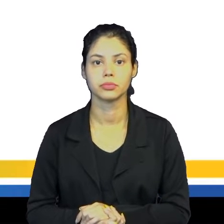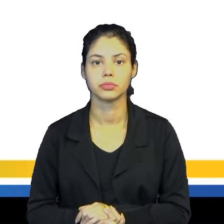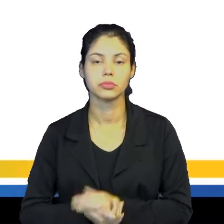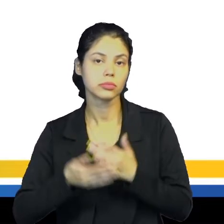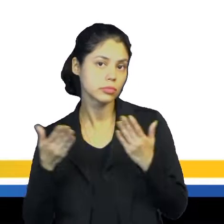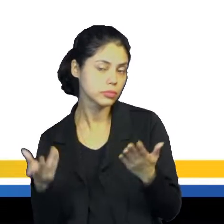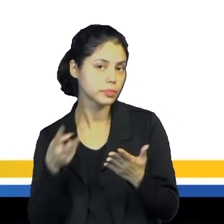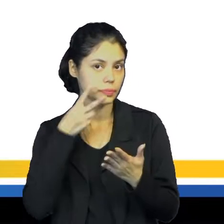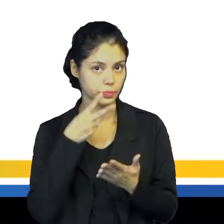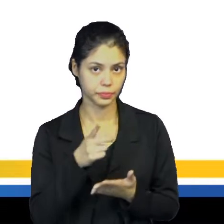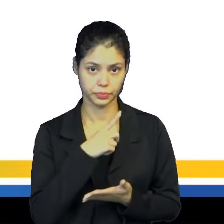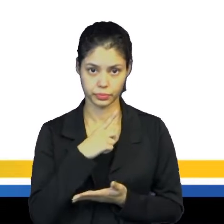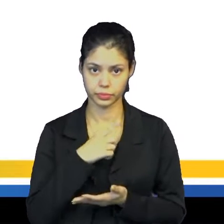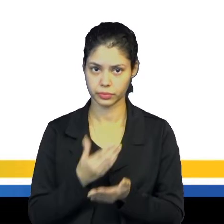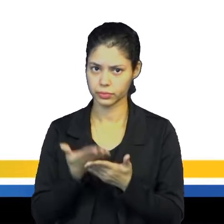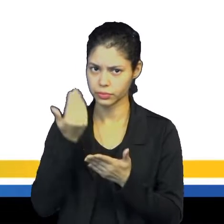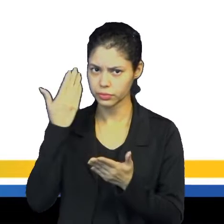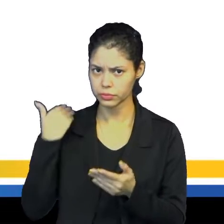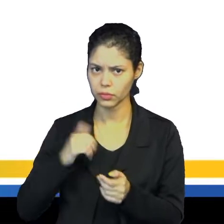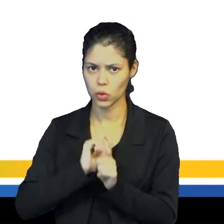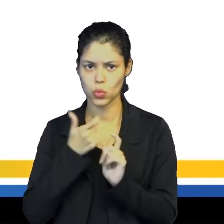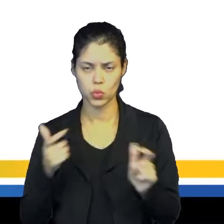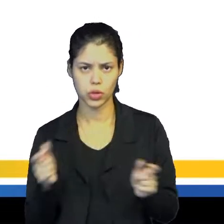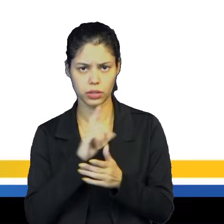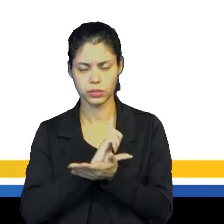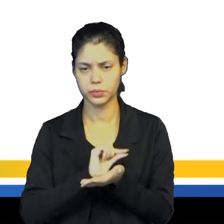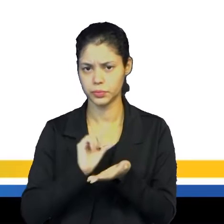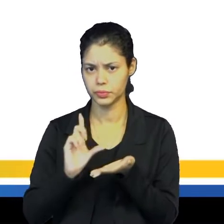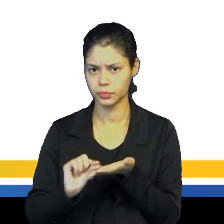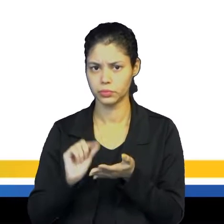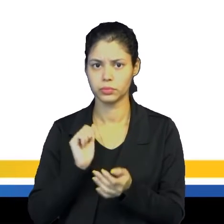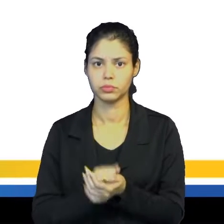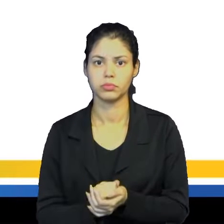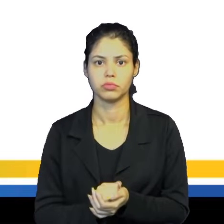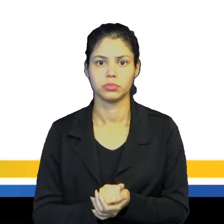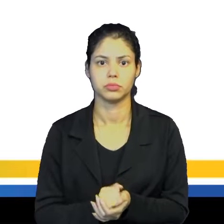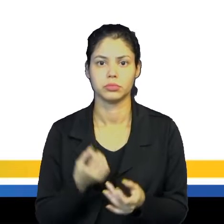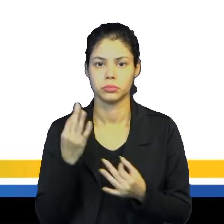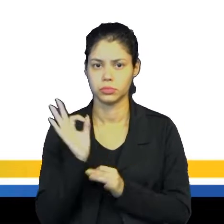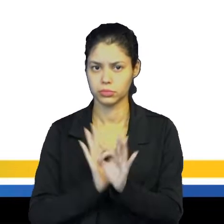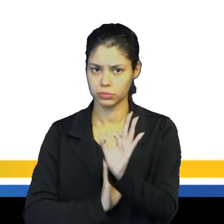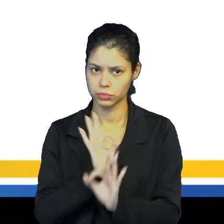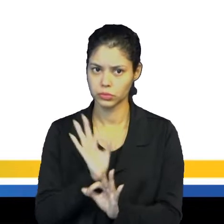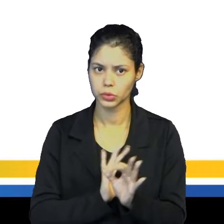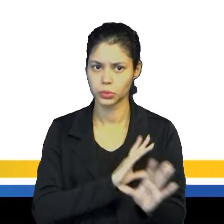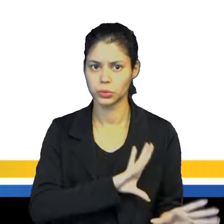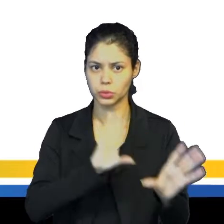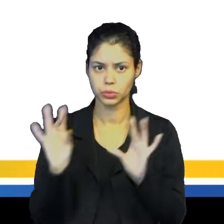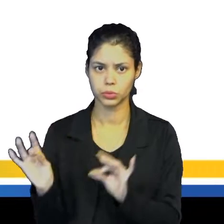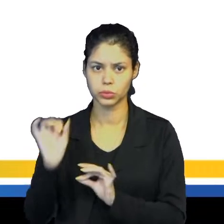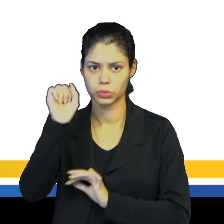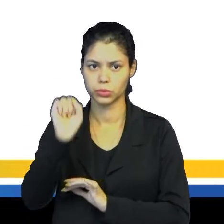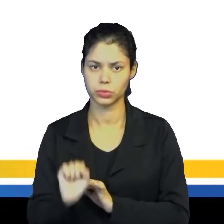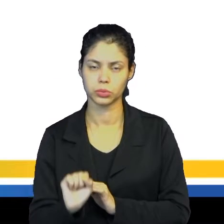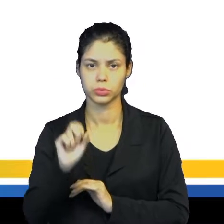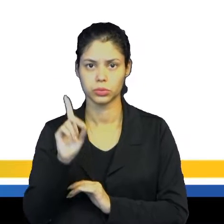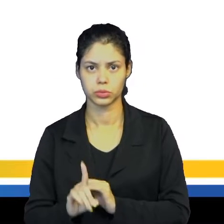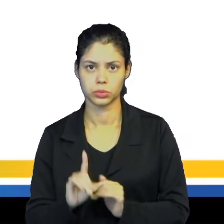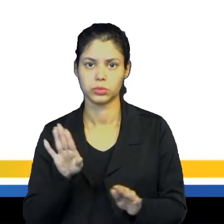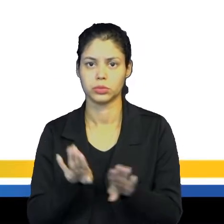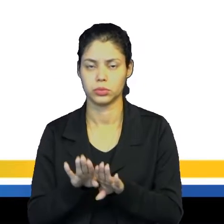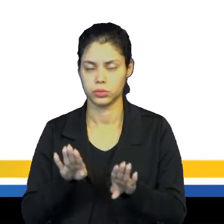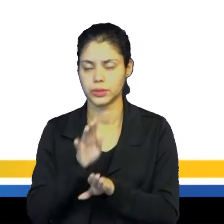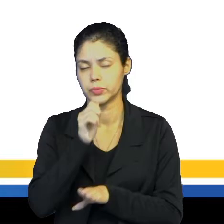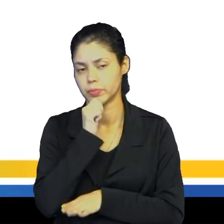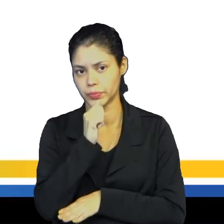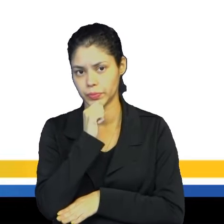Então a gente tem aí, na época, o grande artigo de luxo eram as especiarias que vinham do sudeste asiático, além